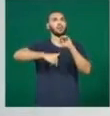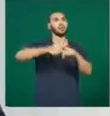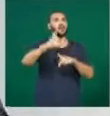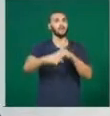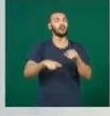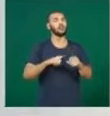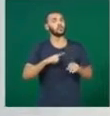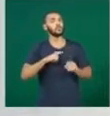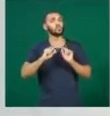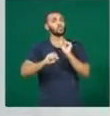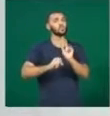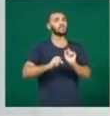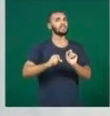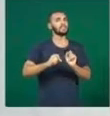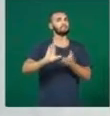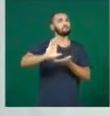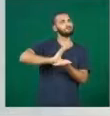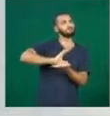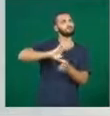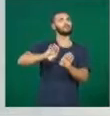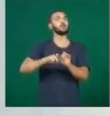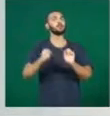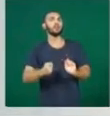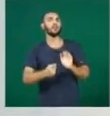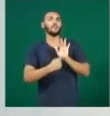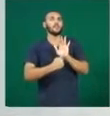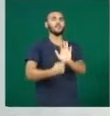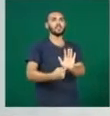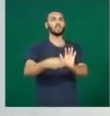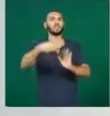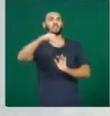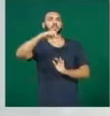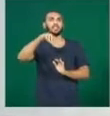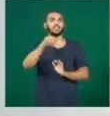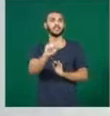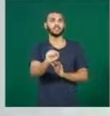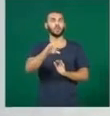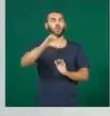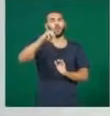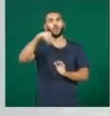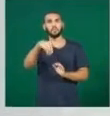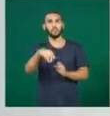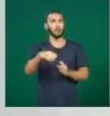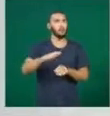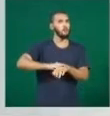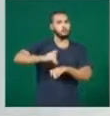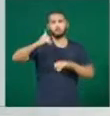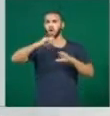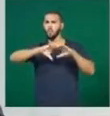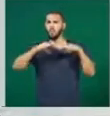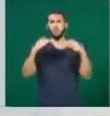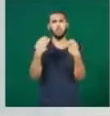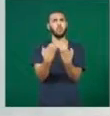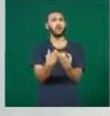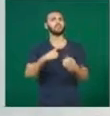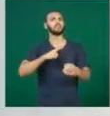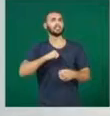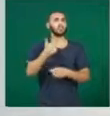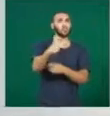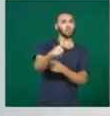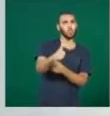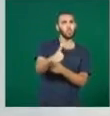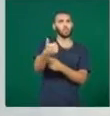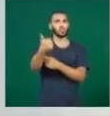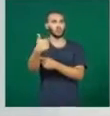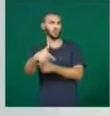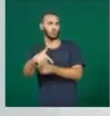dinheiro e tem a oportunidade de apresentar a pesquisa no Minascom, o maior evento da construção civil do estado, que acontece em Uberlândia nos dias